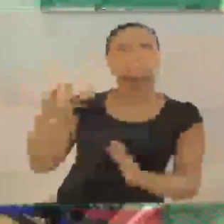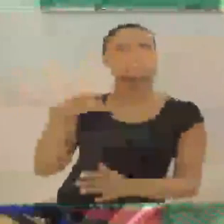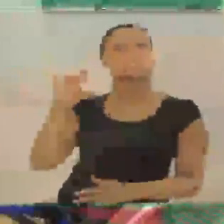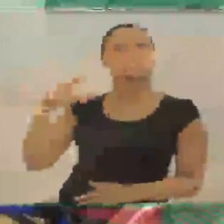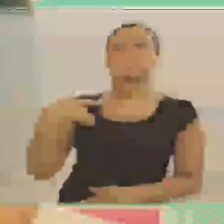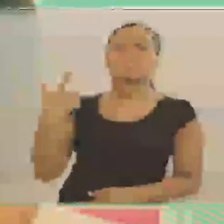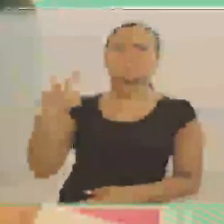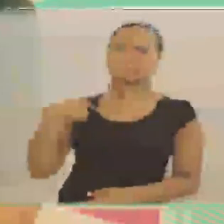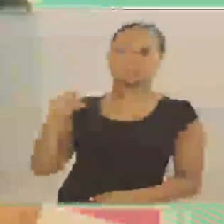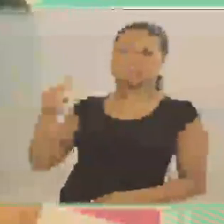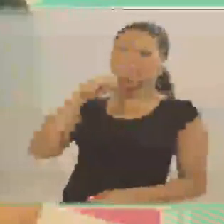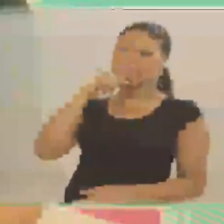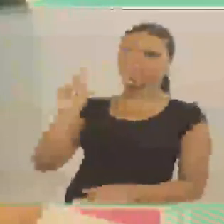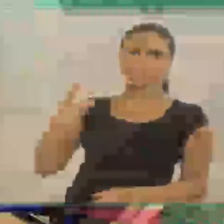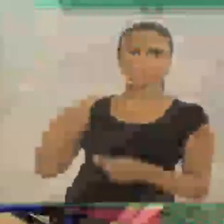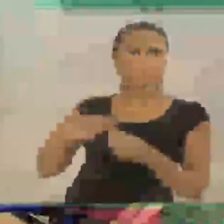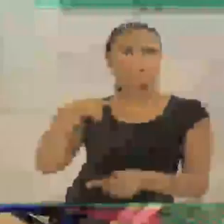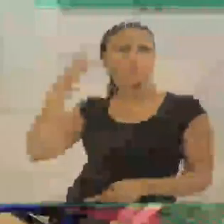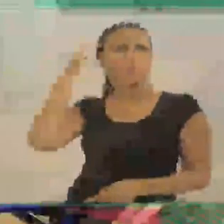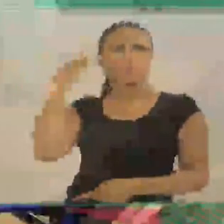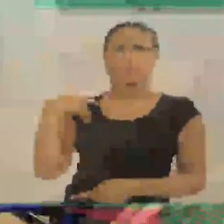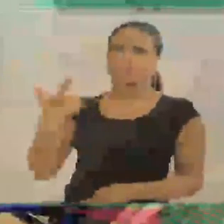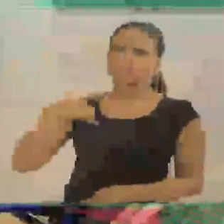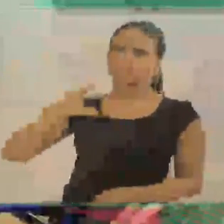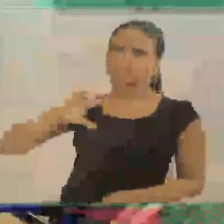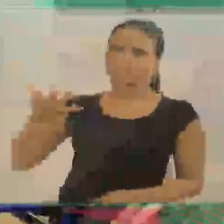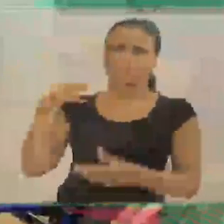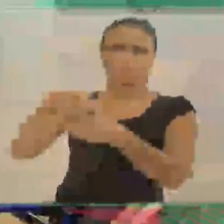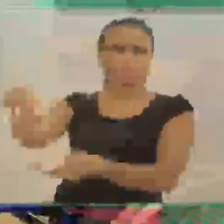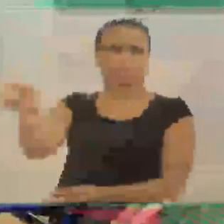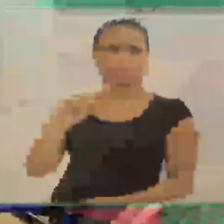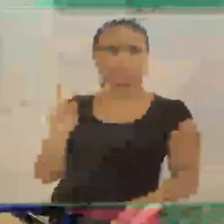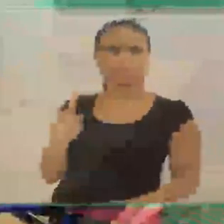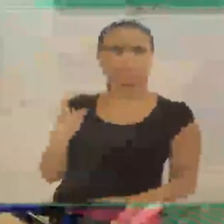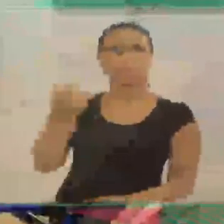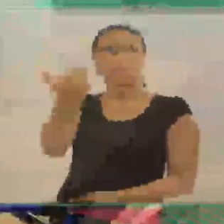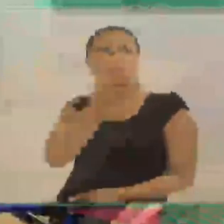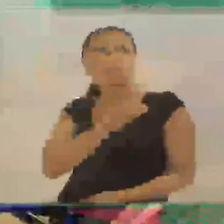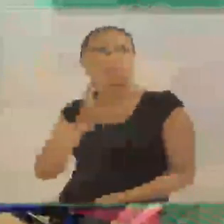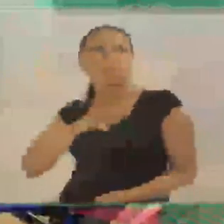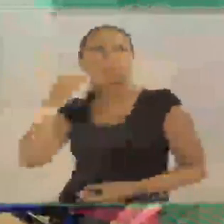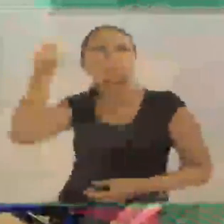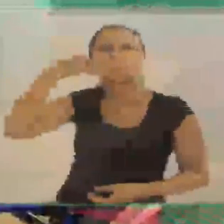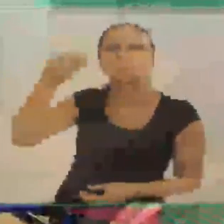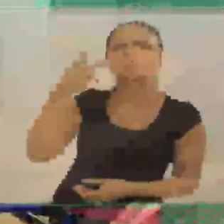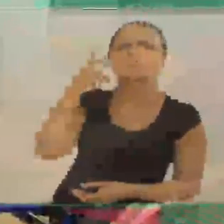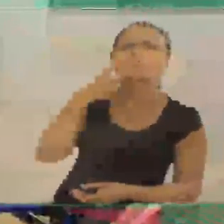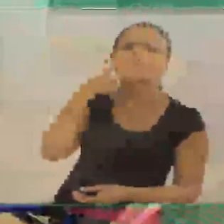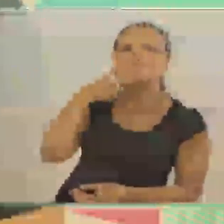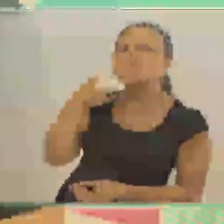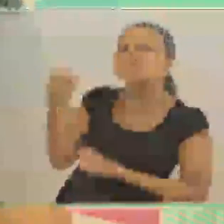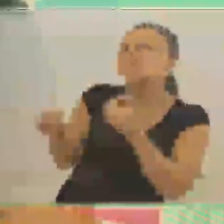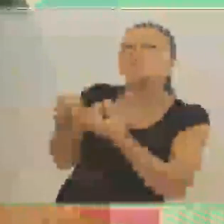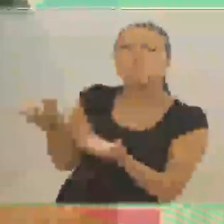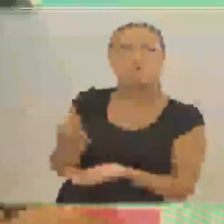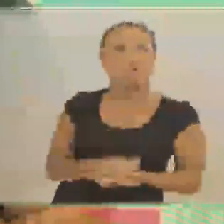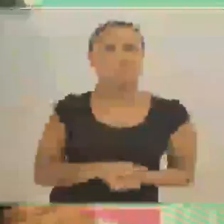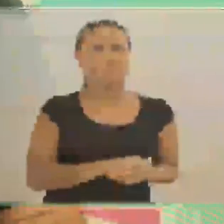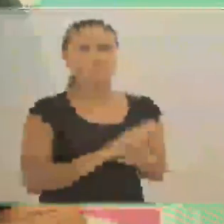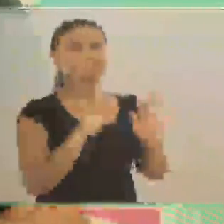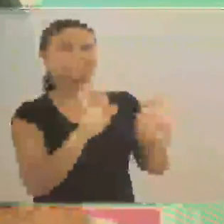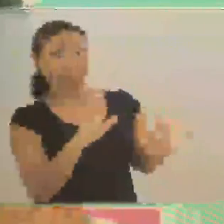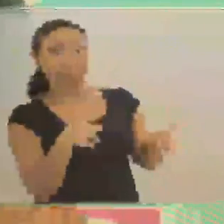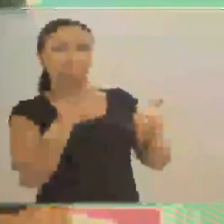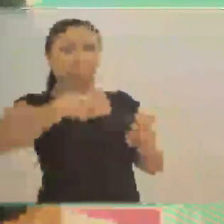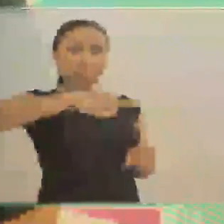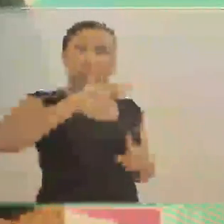que eu não teria coragem de fazer isso. Me contaram que você andou até experimentando vinhos. Como é que foi isso? É, foi muito legal. A gente, para depois dar aquela